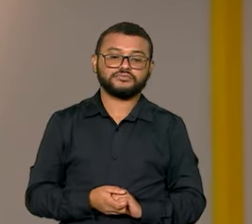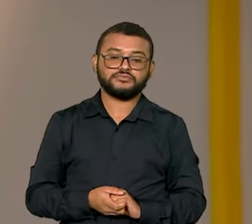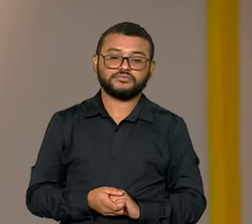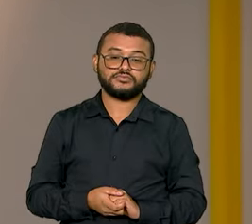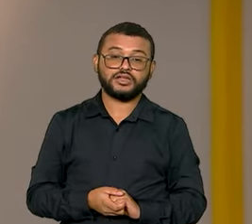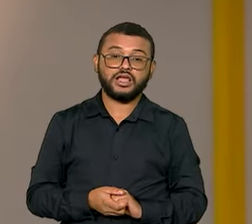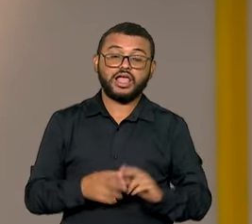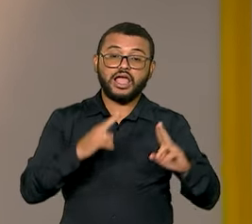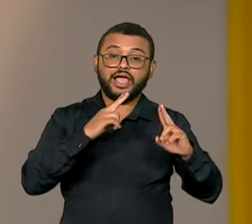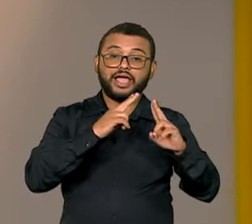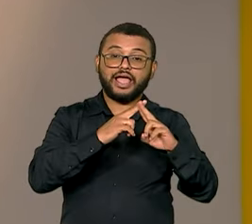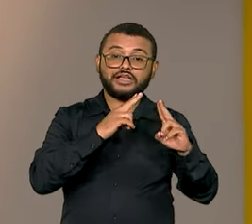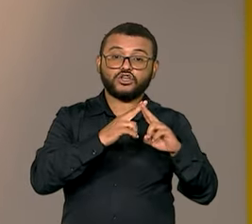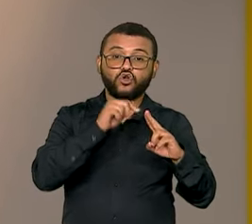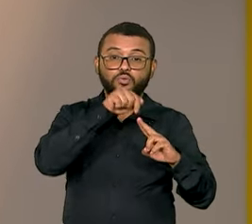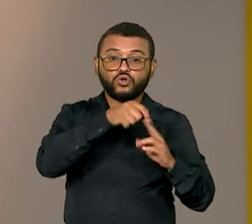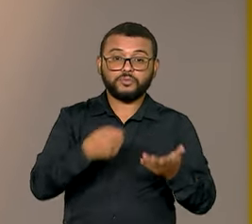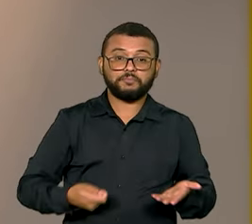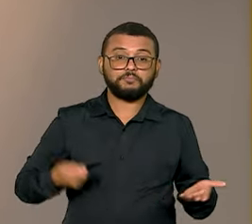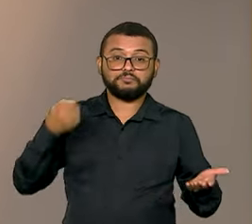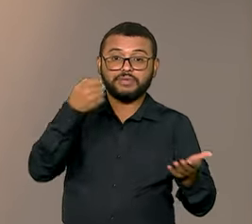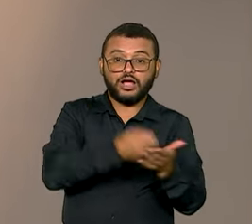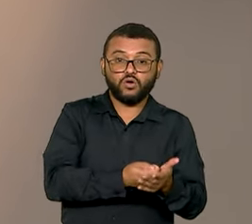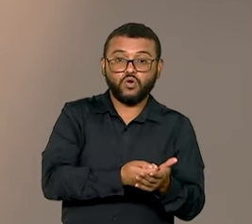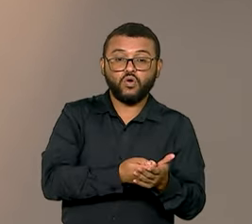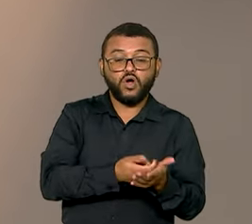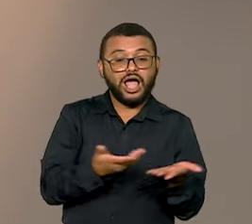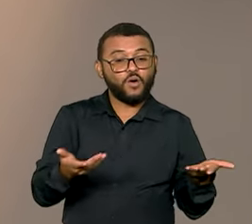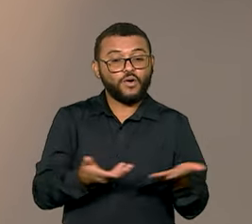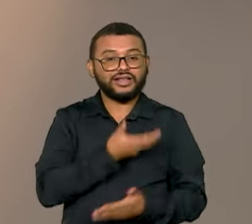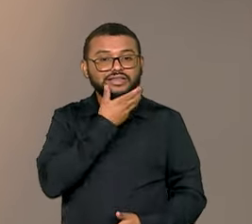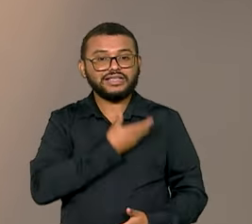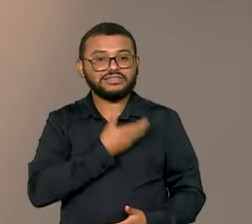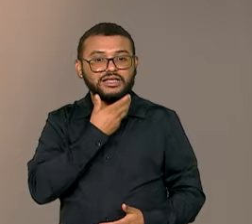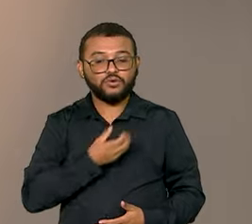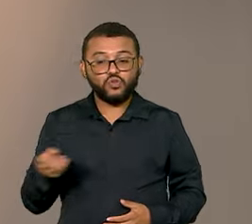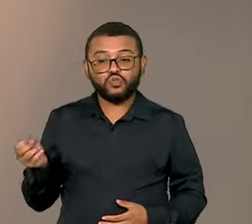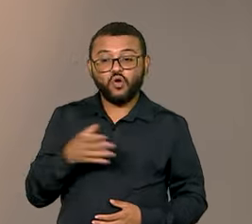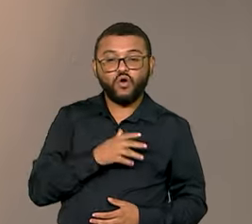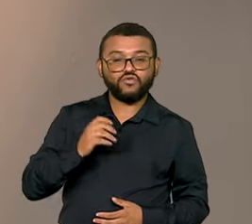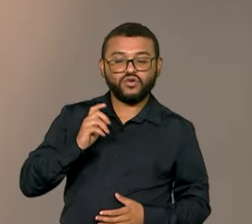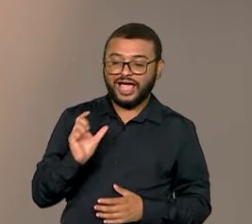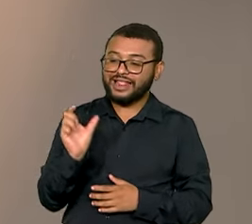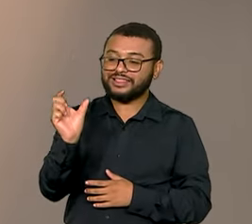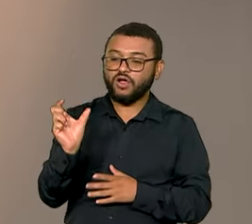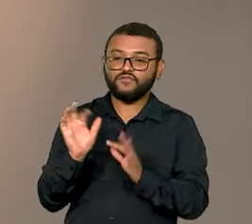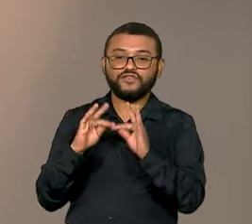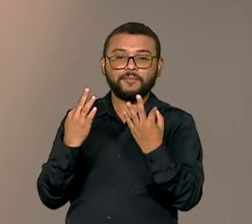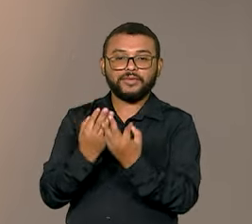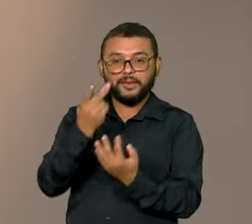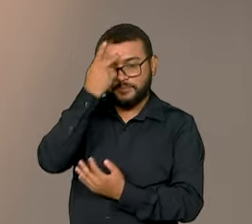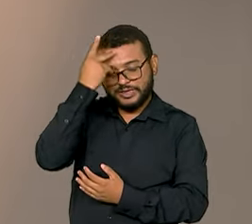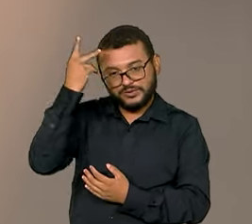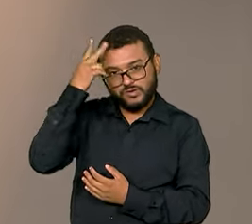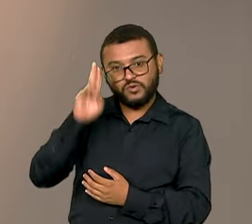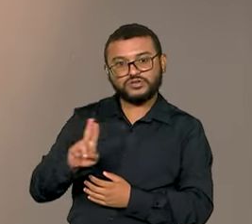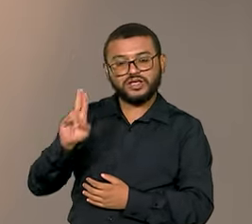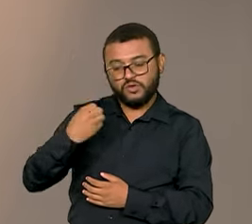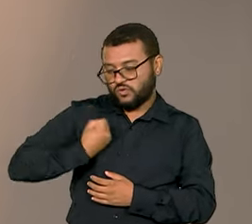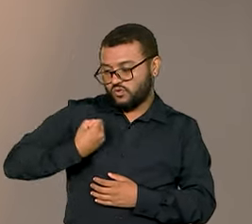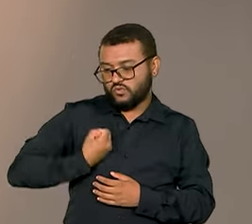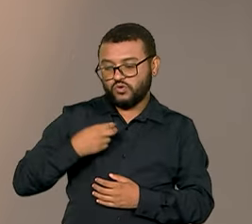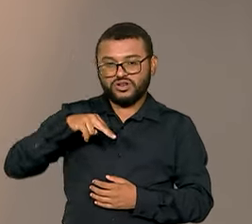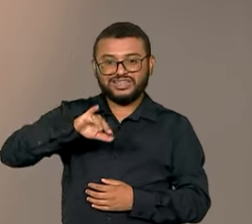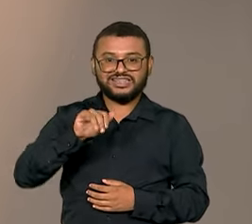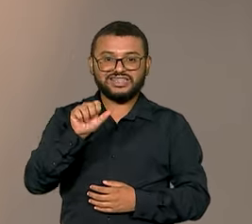A Caixa Econômica Federal pagou hoje a parcela de dezembro do novo Bolsa Família aos beneficiários com NIS Final 6.